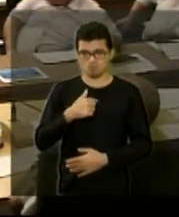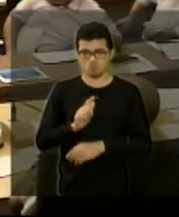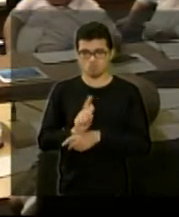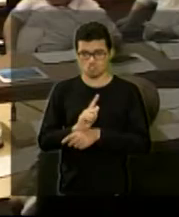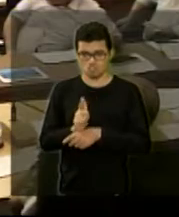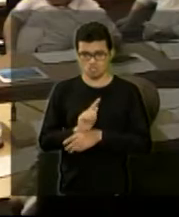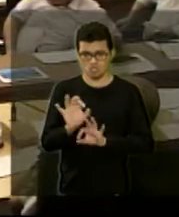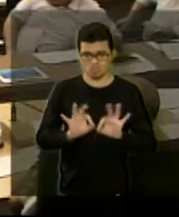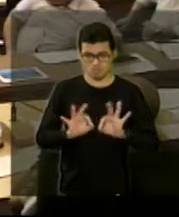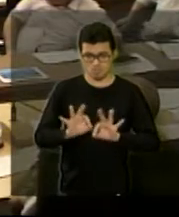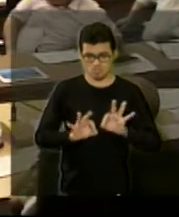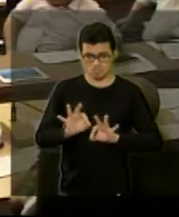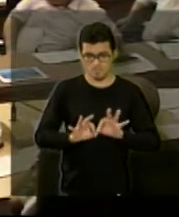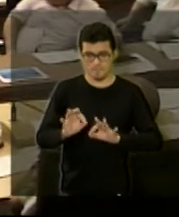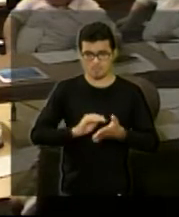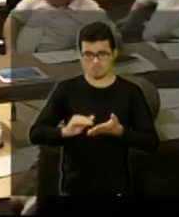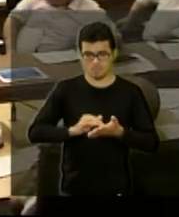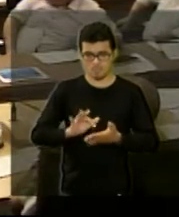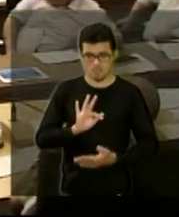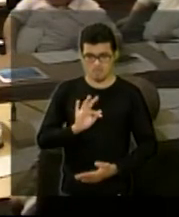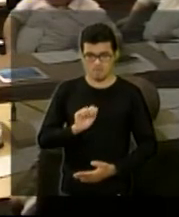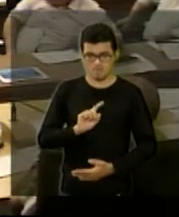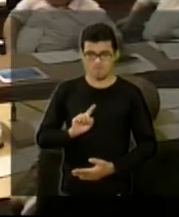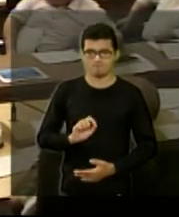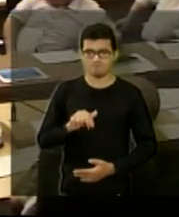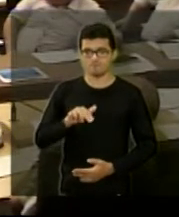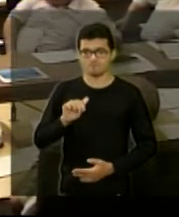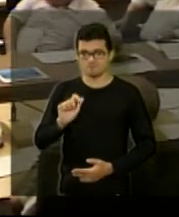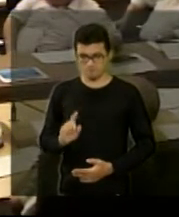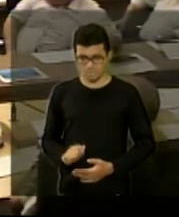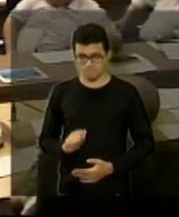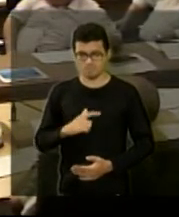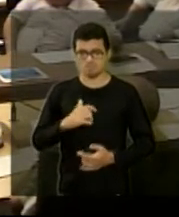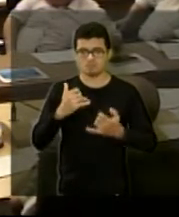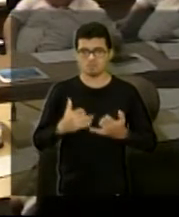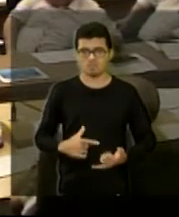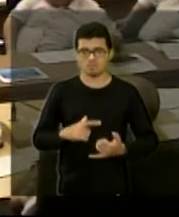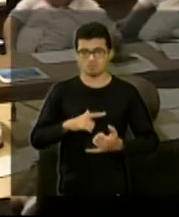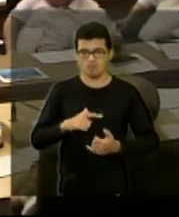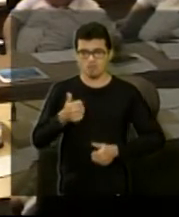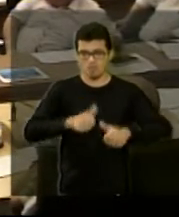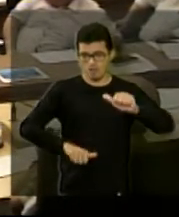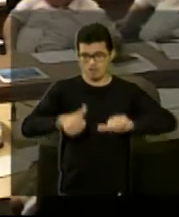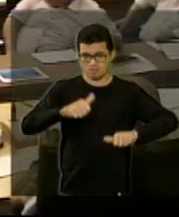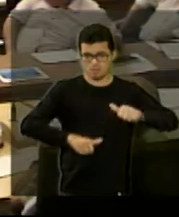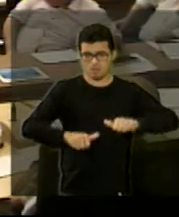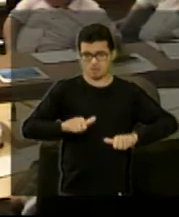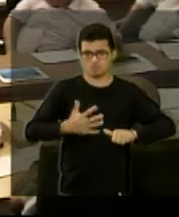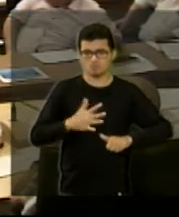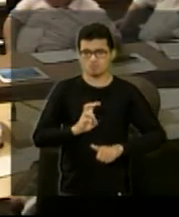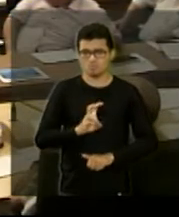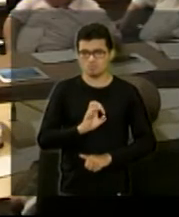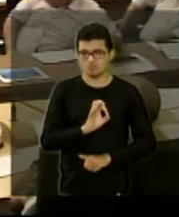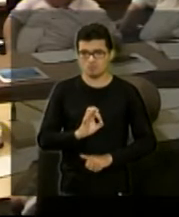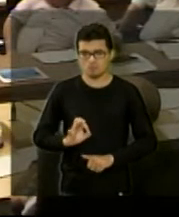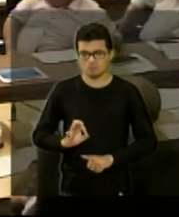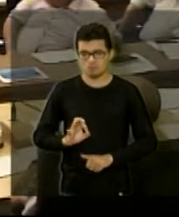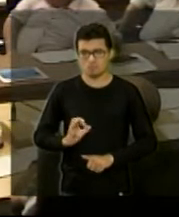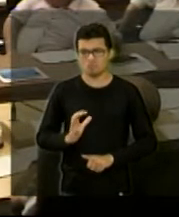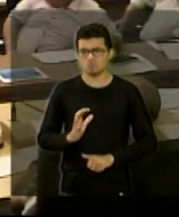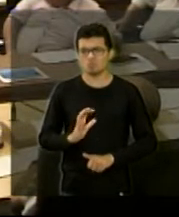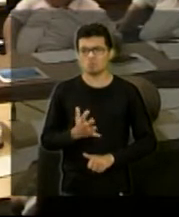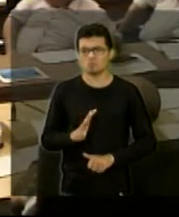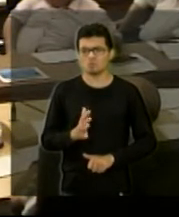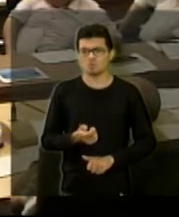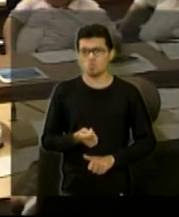Fazenda. A análise que foi feita, esse 5% que acabou aí, não chega nem a ser